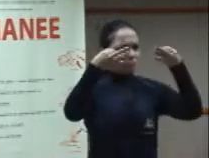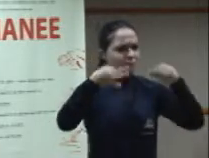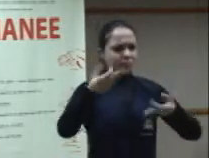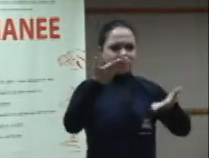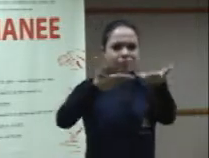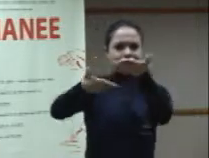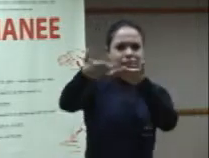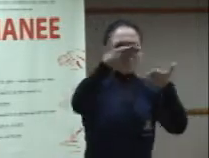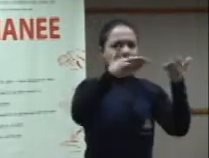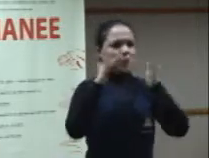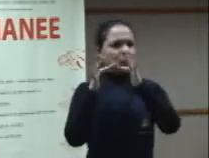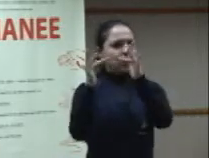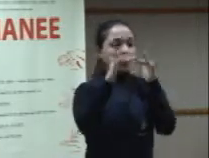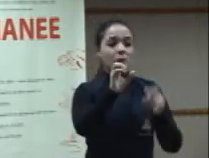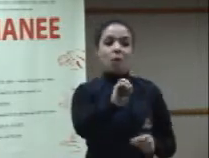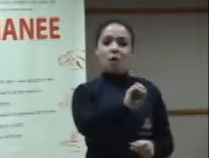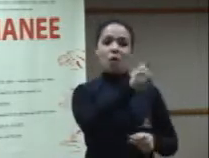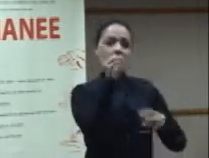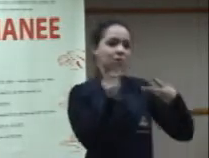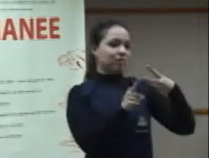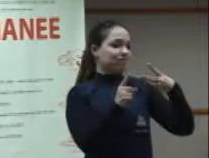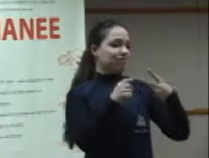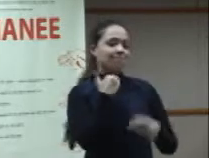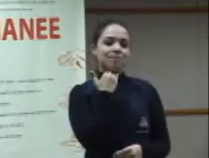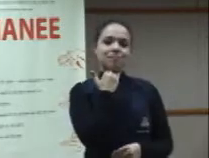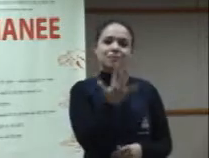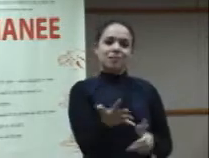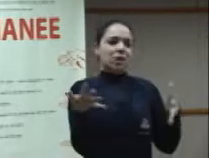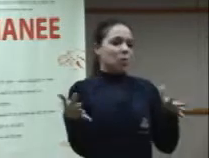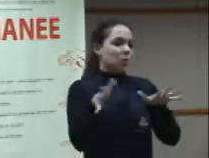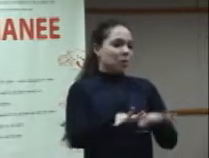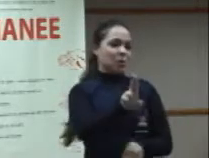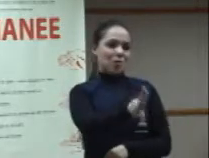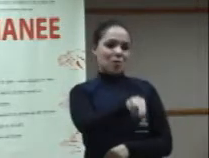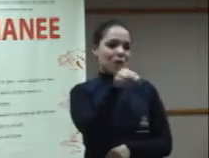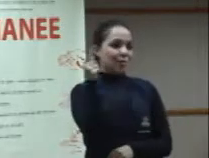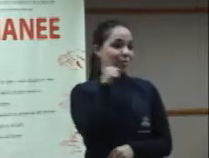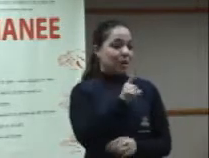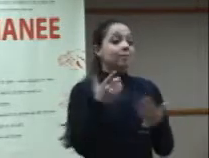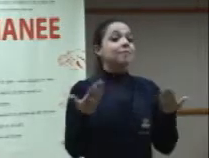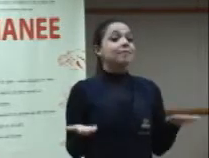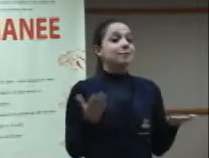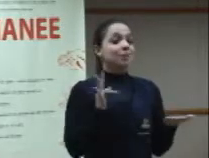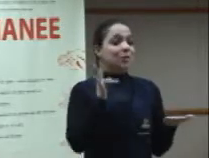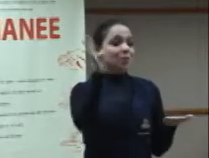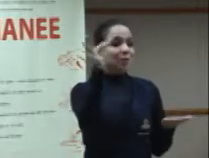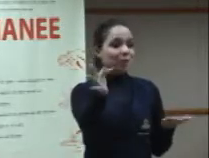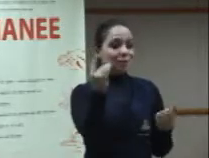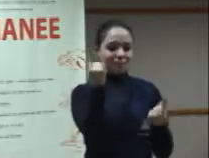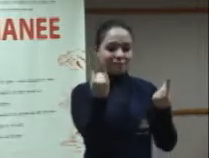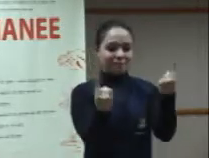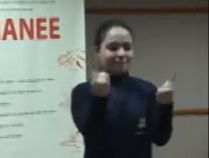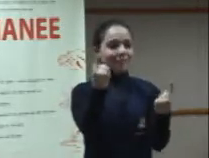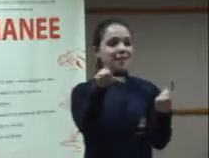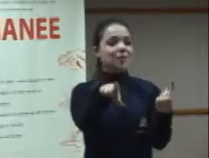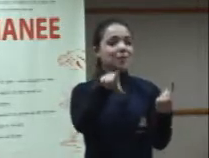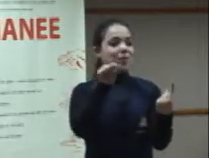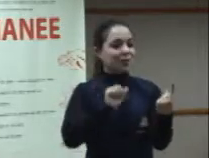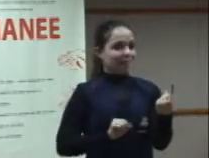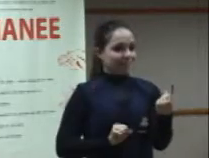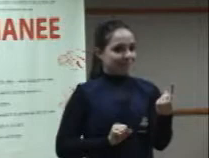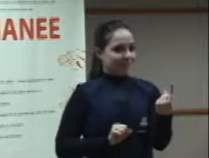ou nós marcamos a diferença e não conseguimos fazer a inclusão nunca, de forma nenhuma. Ontem eu conversava com a professora Leomar,